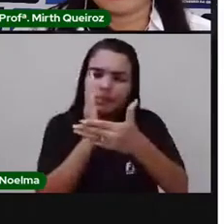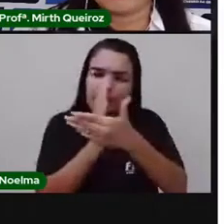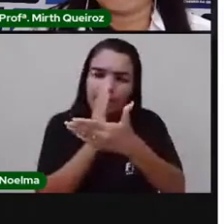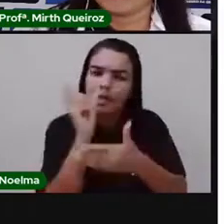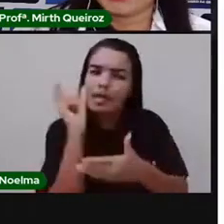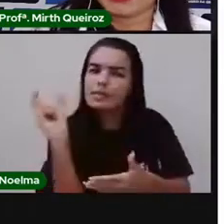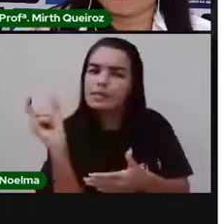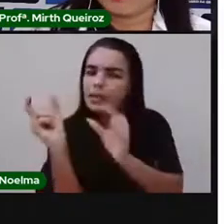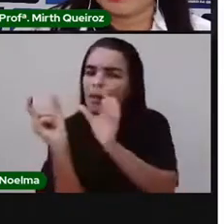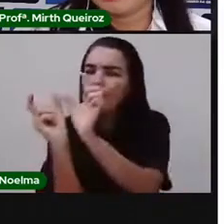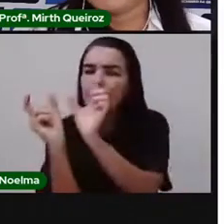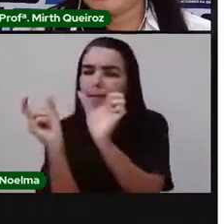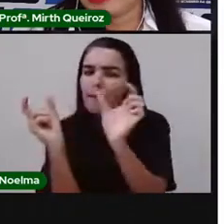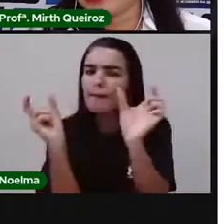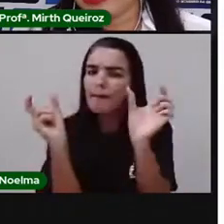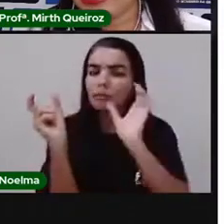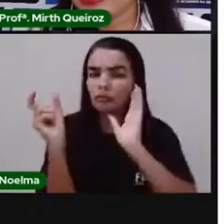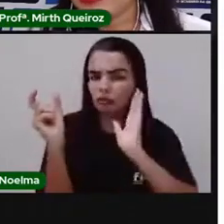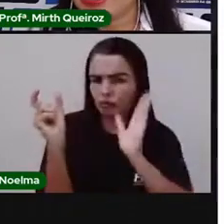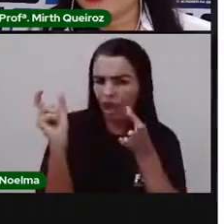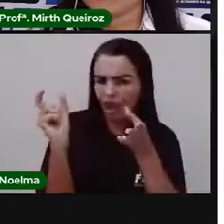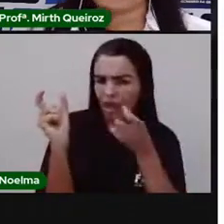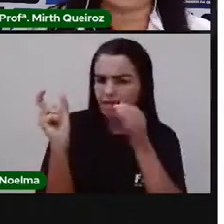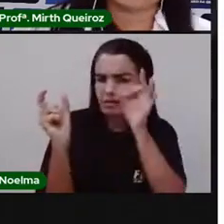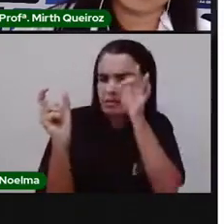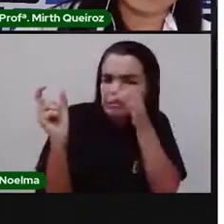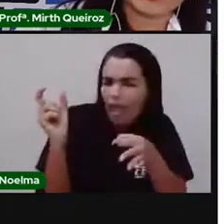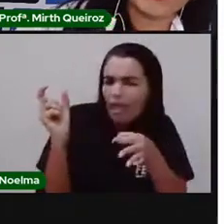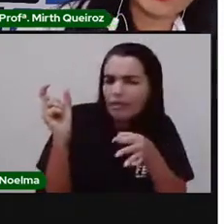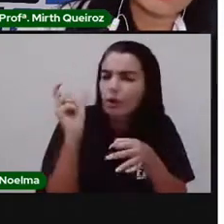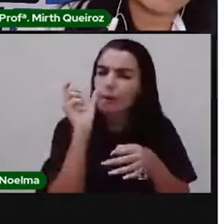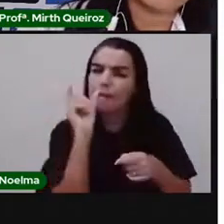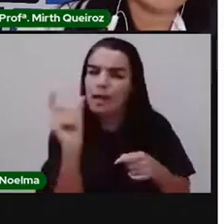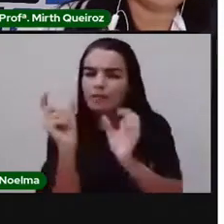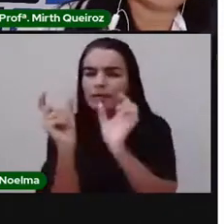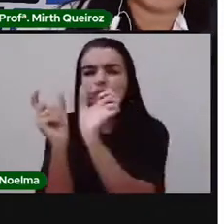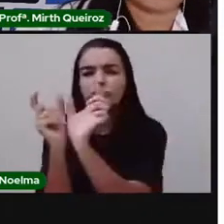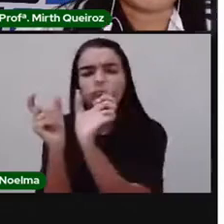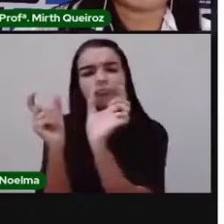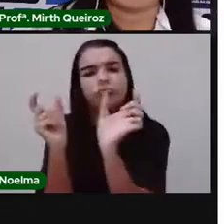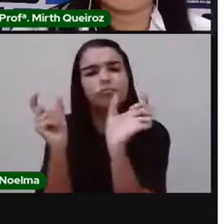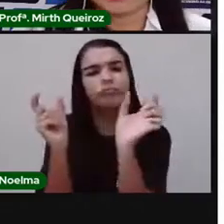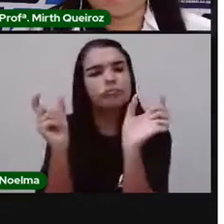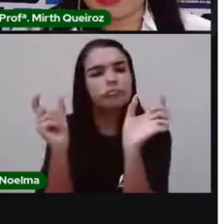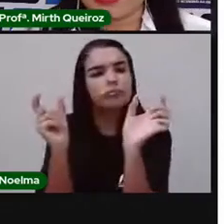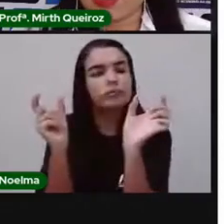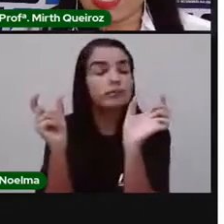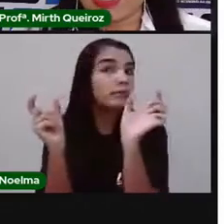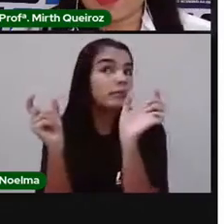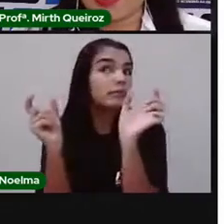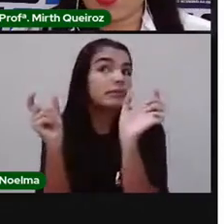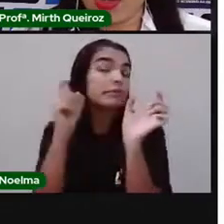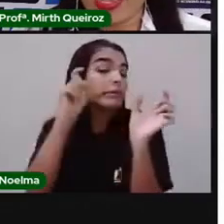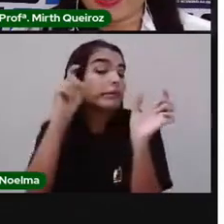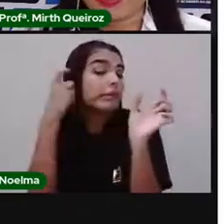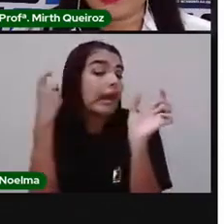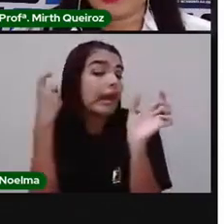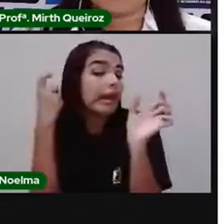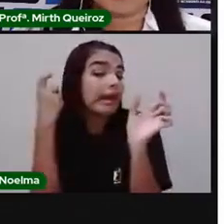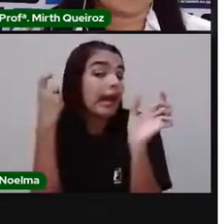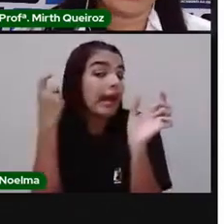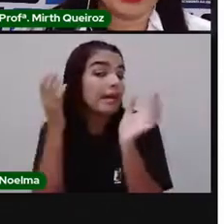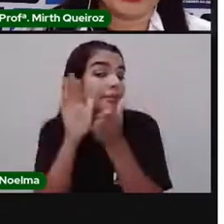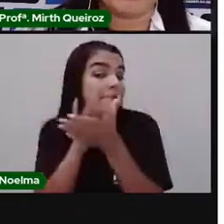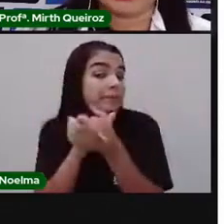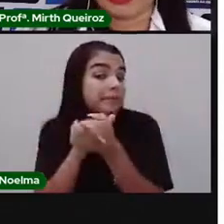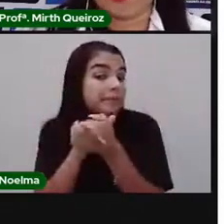uma palavrinha não deu para escrever na linha, e aí eu coloquei o restante dela embaixo. Será que eu fiz a separação da sílaba correta